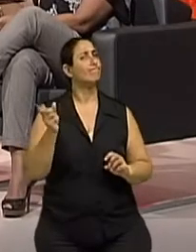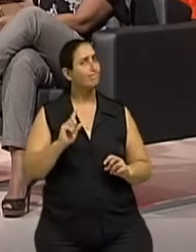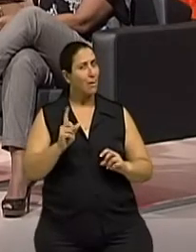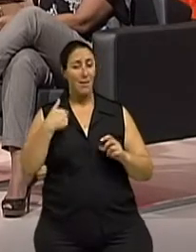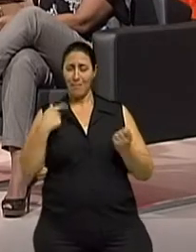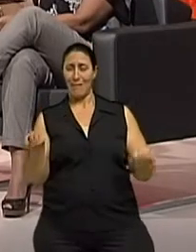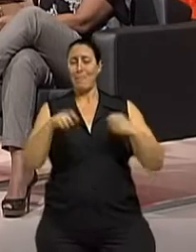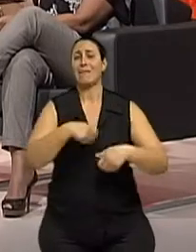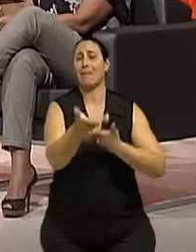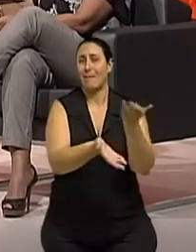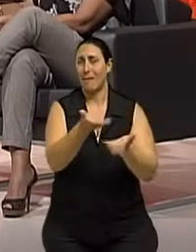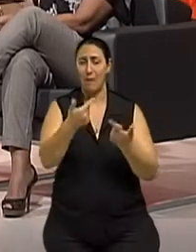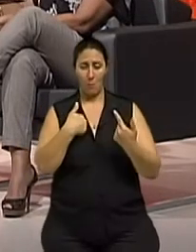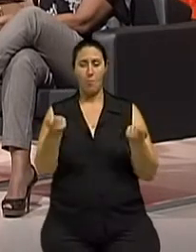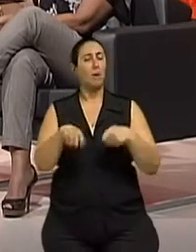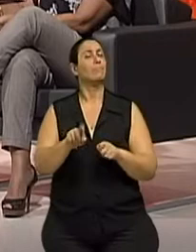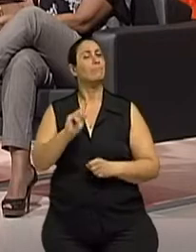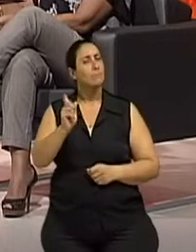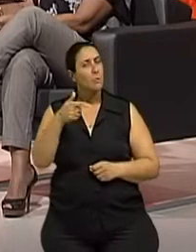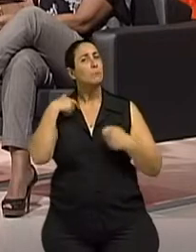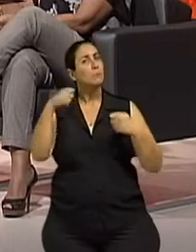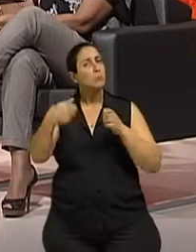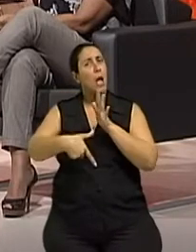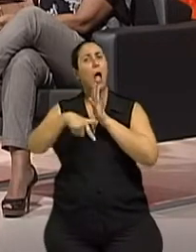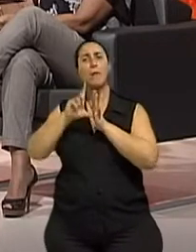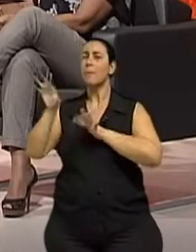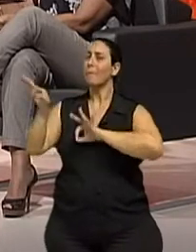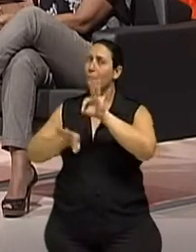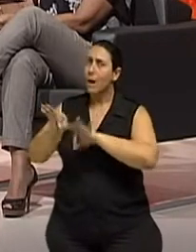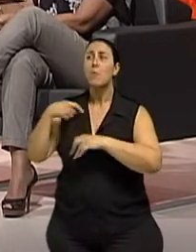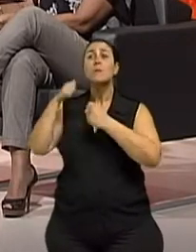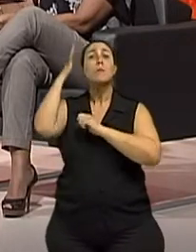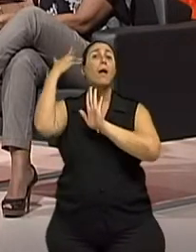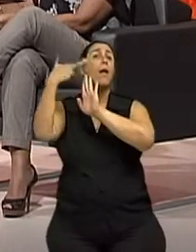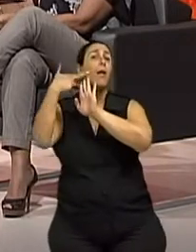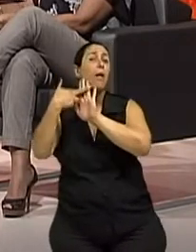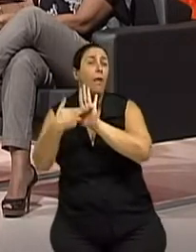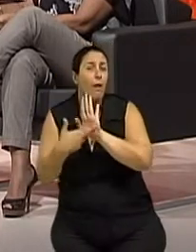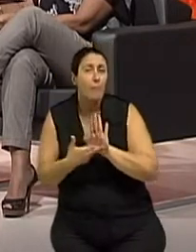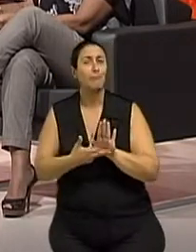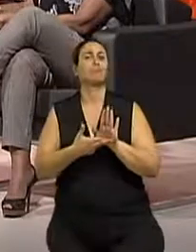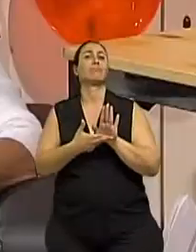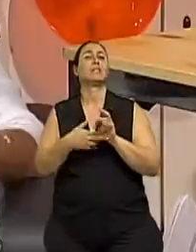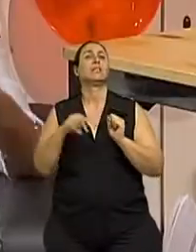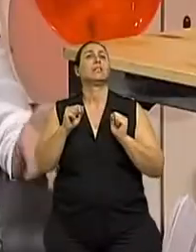tenho que atender também aquilo que é necessário, as regras, a toda